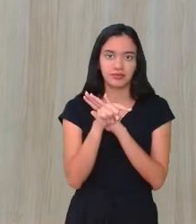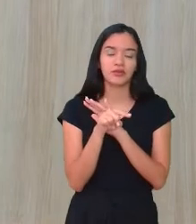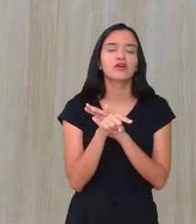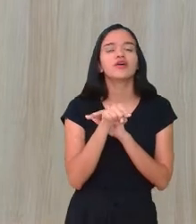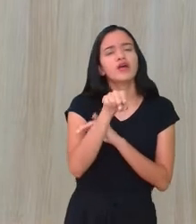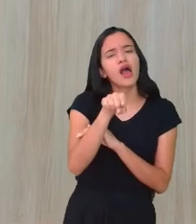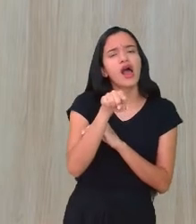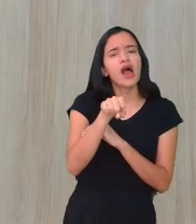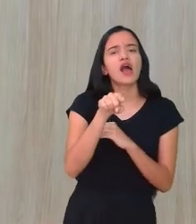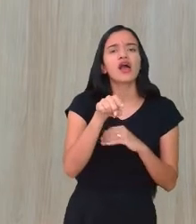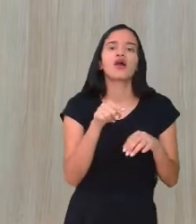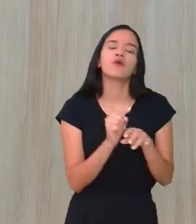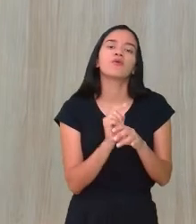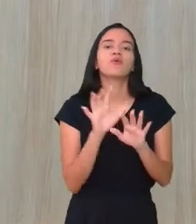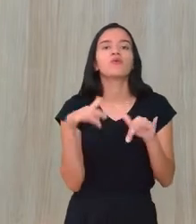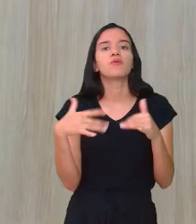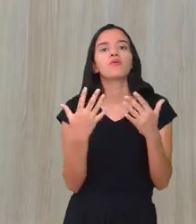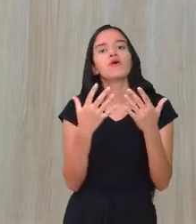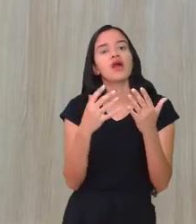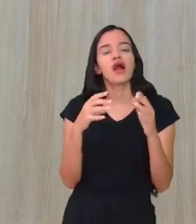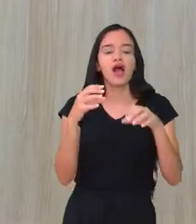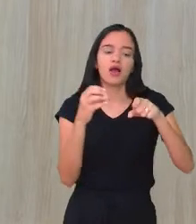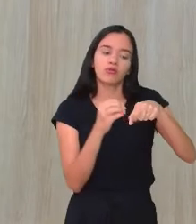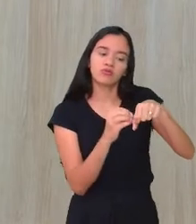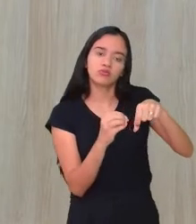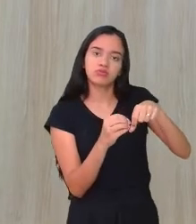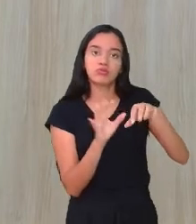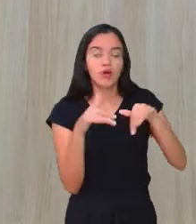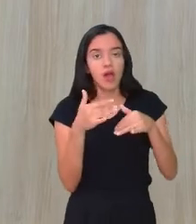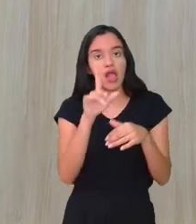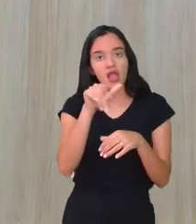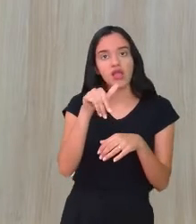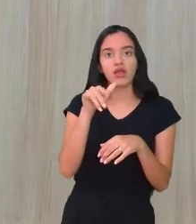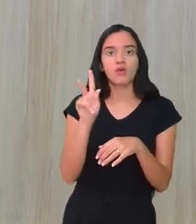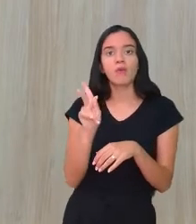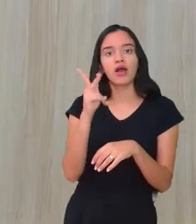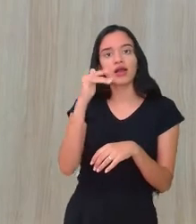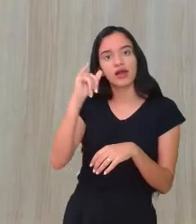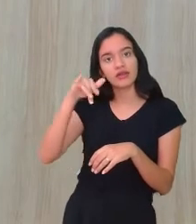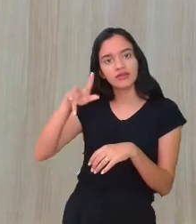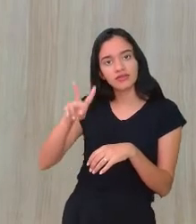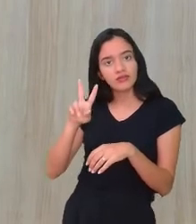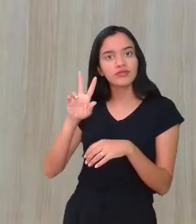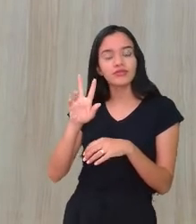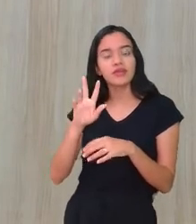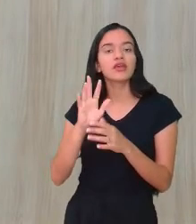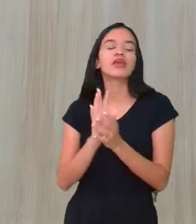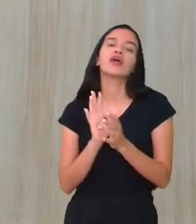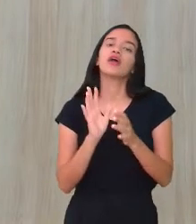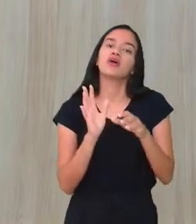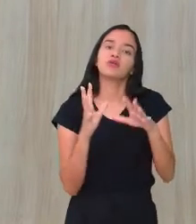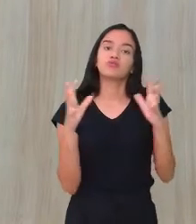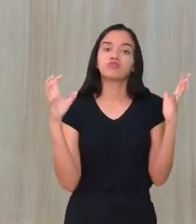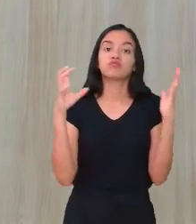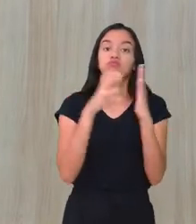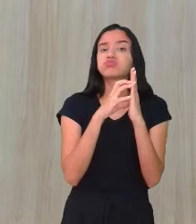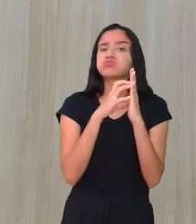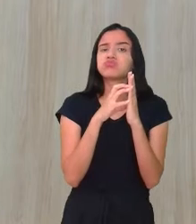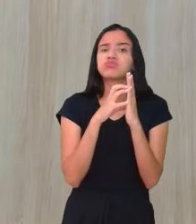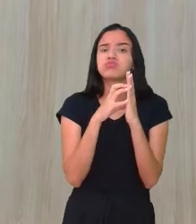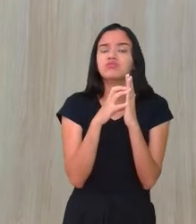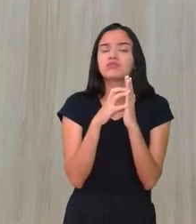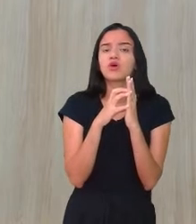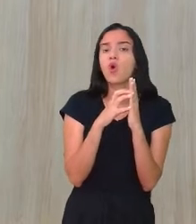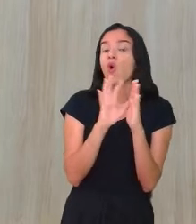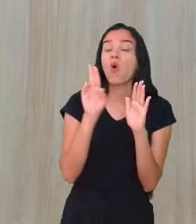HPV com uma tatuagem, um pince, ou não? Será que a gente pode pegar dessa forma, ou só